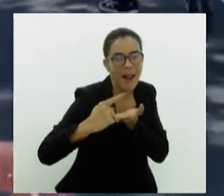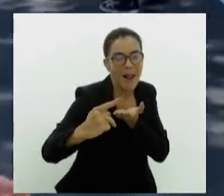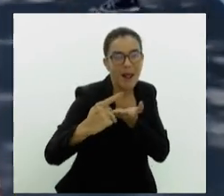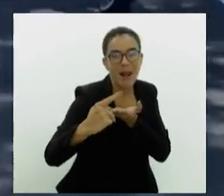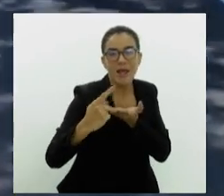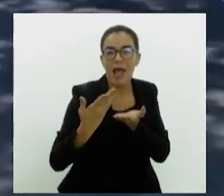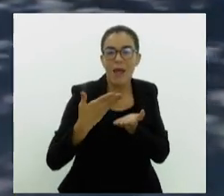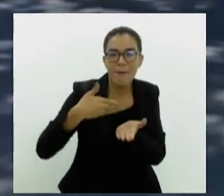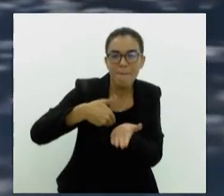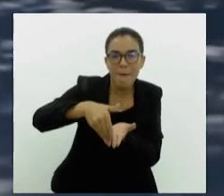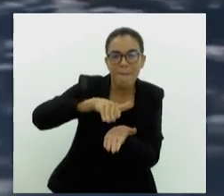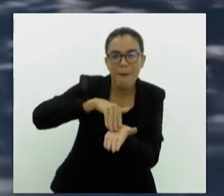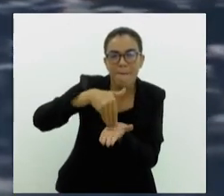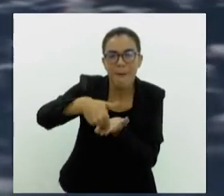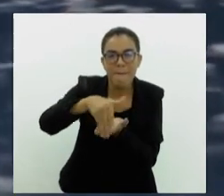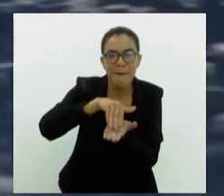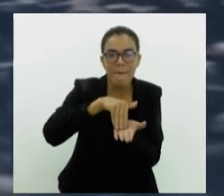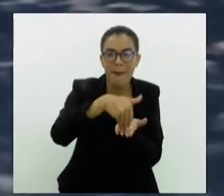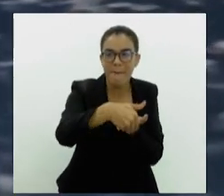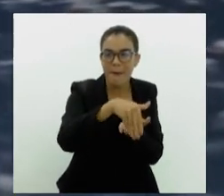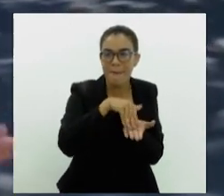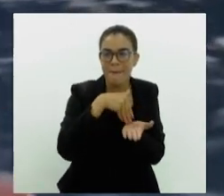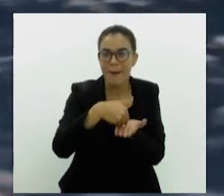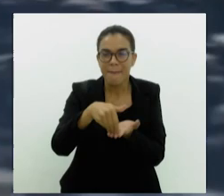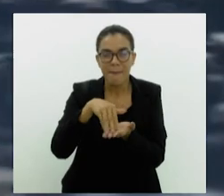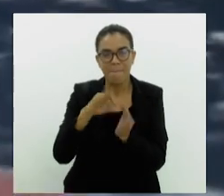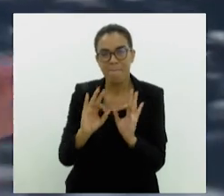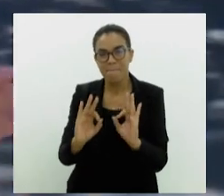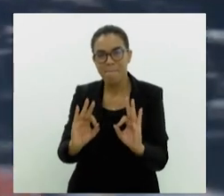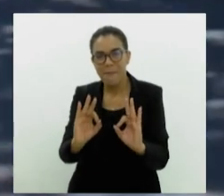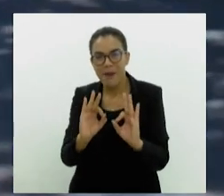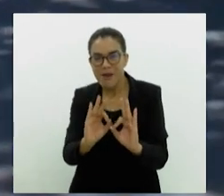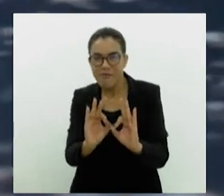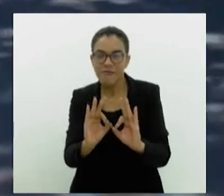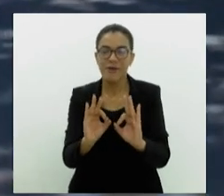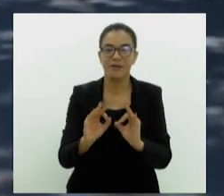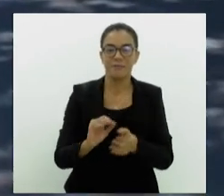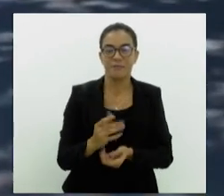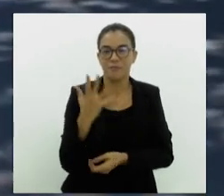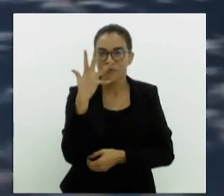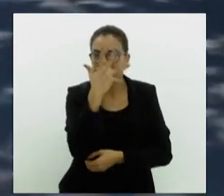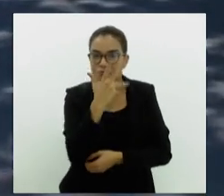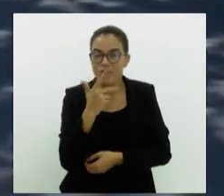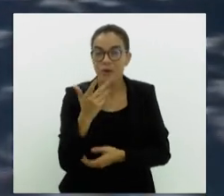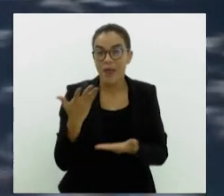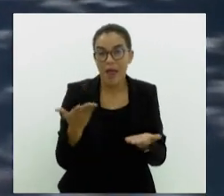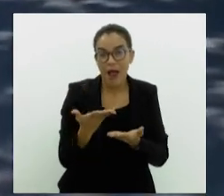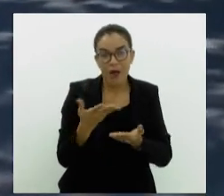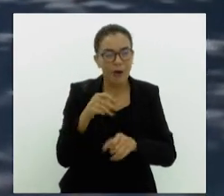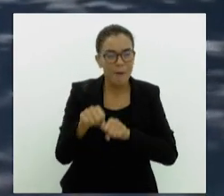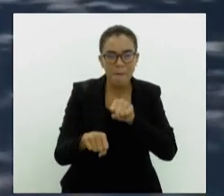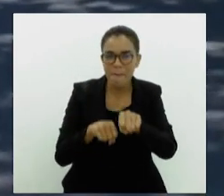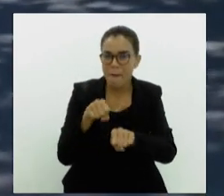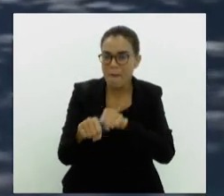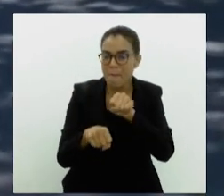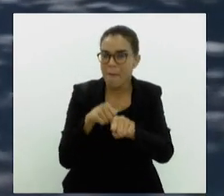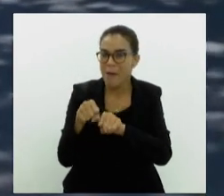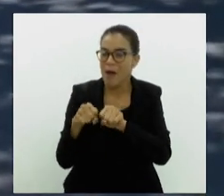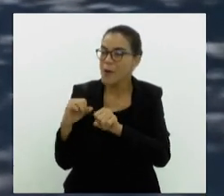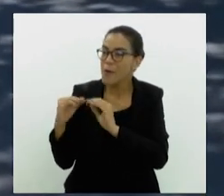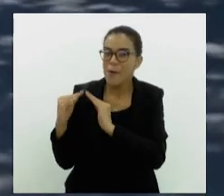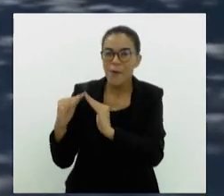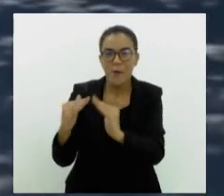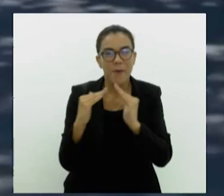fez essa pintura com as sinalizações, para ela ficar perfeita e bem bonita. Então, está sendo muito usada, muito elogiada, os